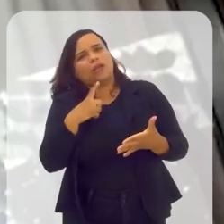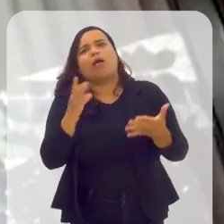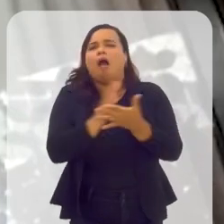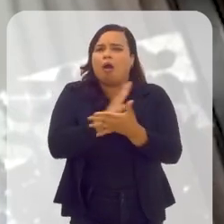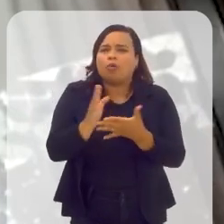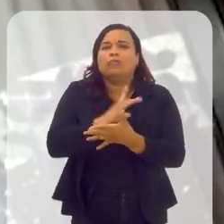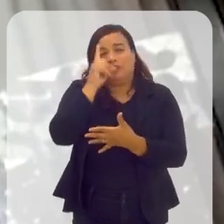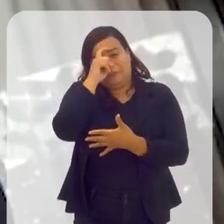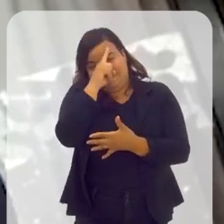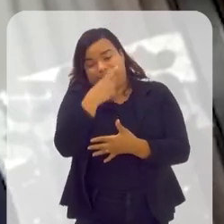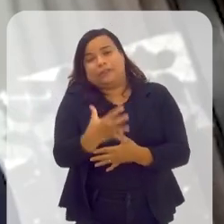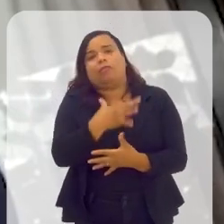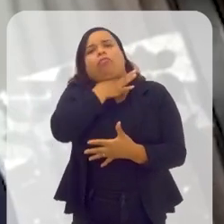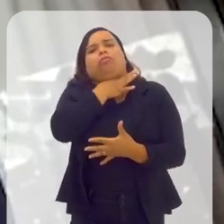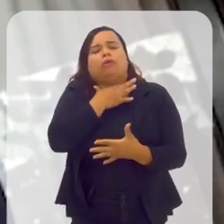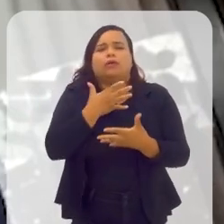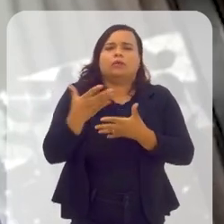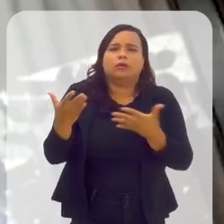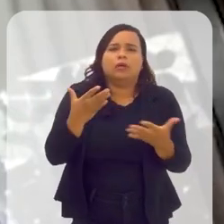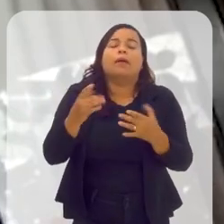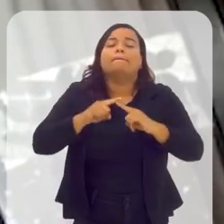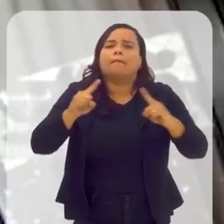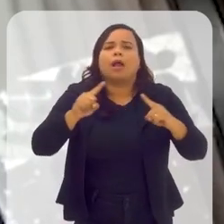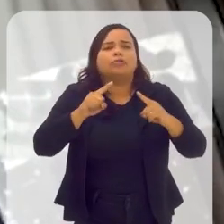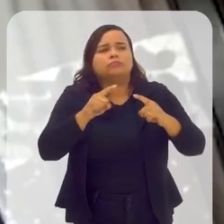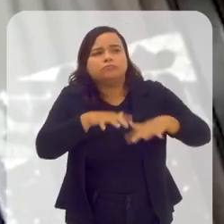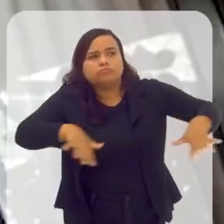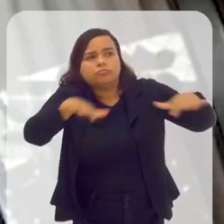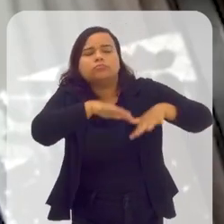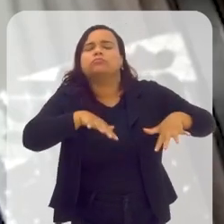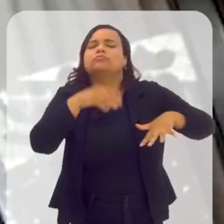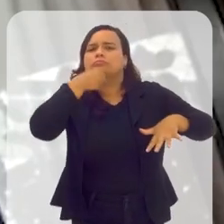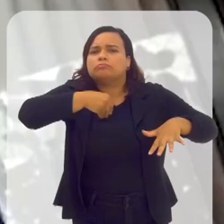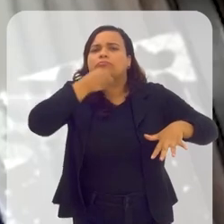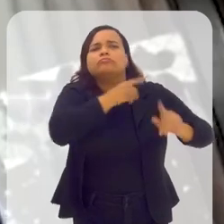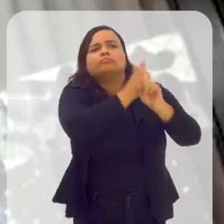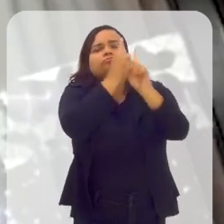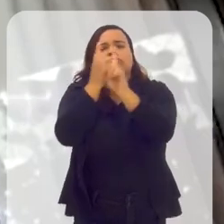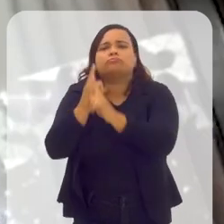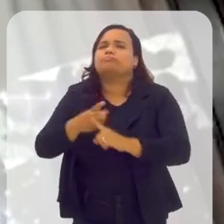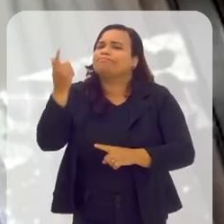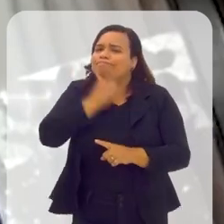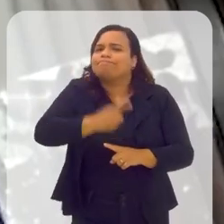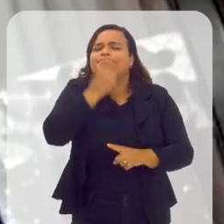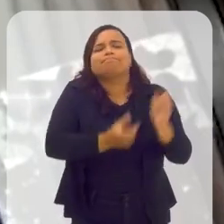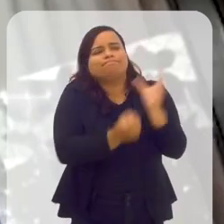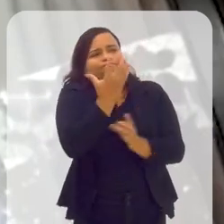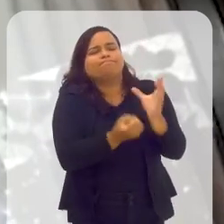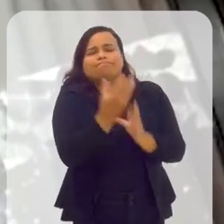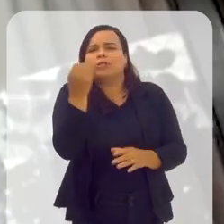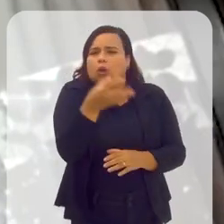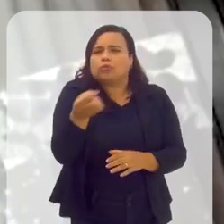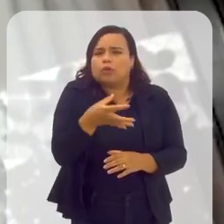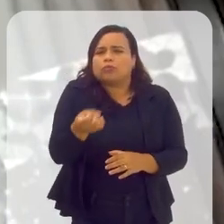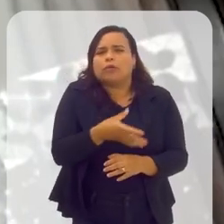tiveram muita dificuldade no seu negócio, mas, em geral, as oportunidades se colocaram, mais cooperativas nasceram.